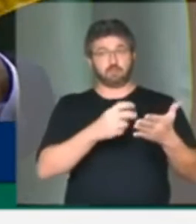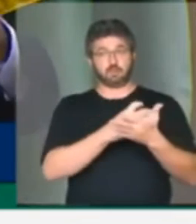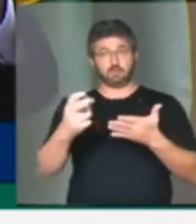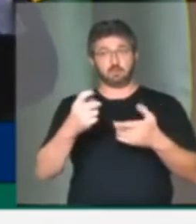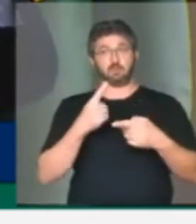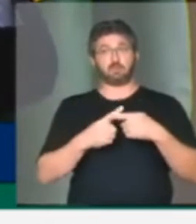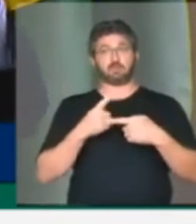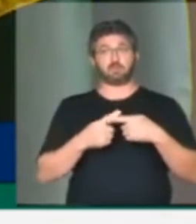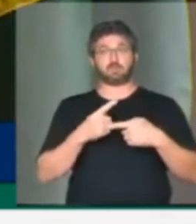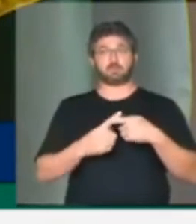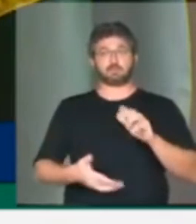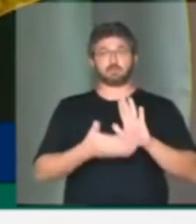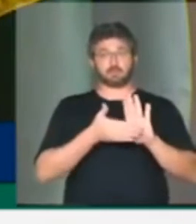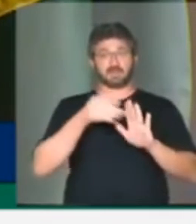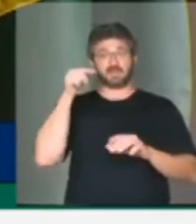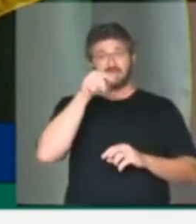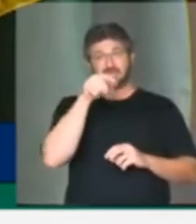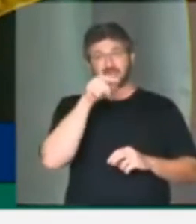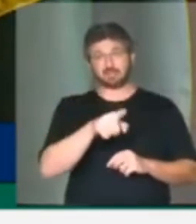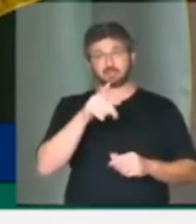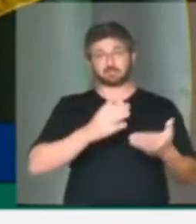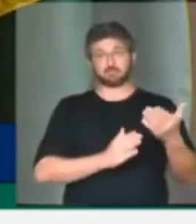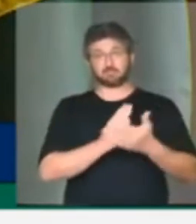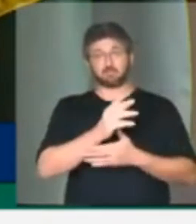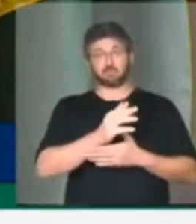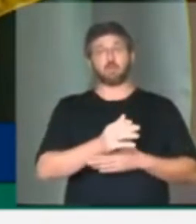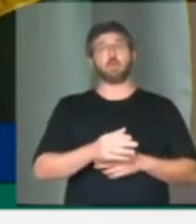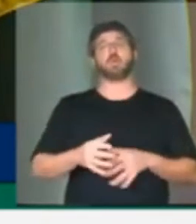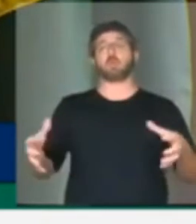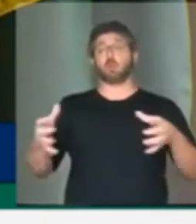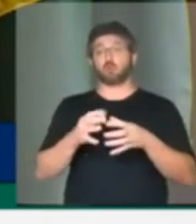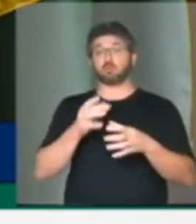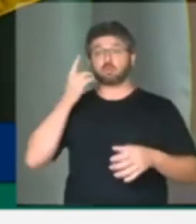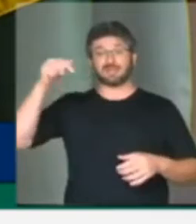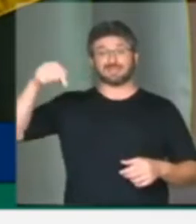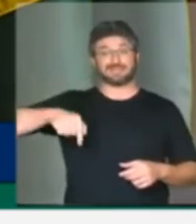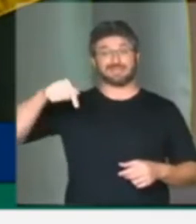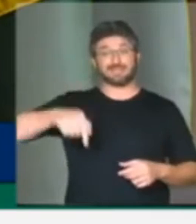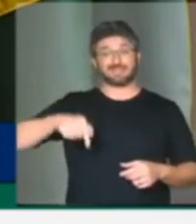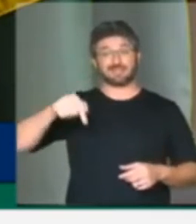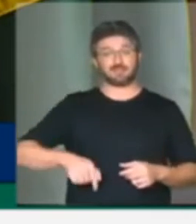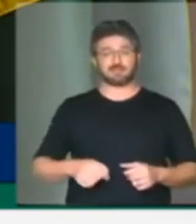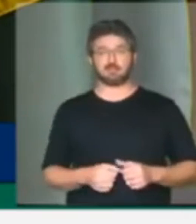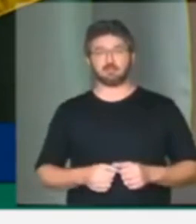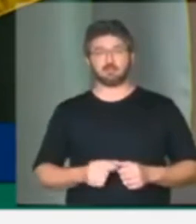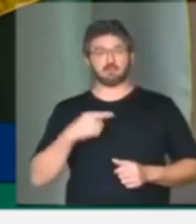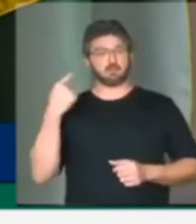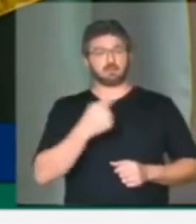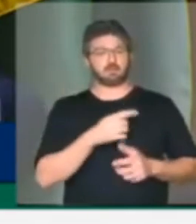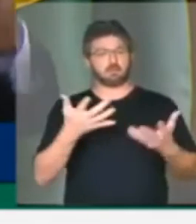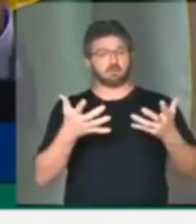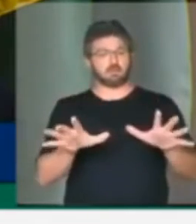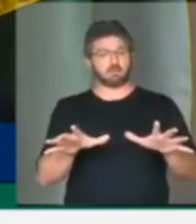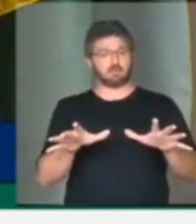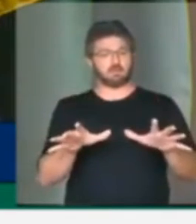essa proposta foi aprovada pelo conjunto dessa Casa. E nós não queremos que